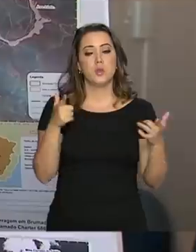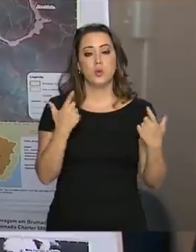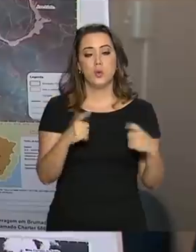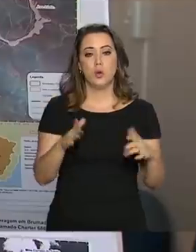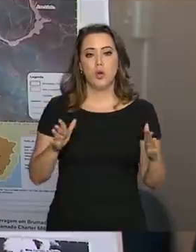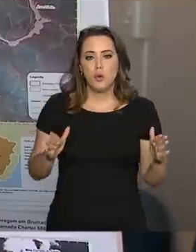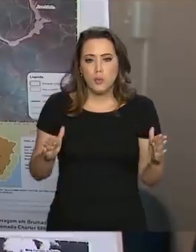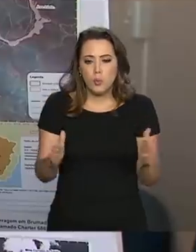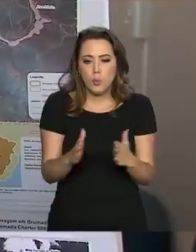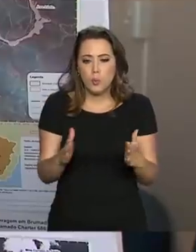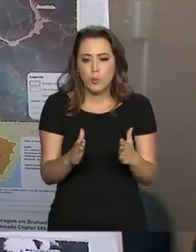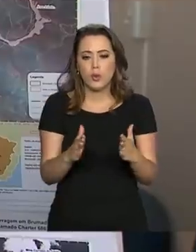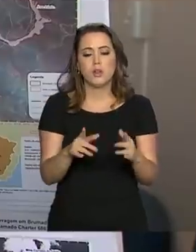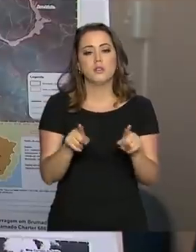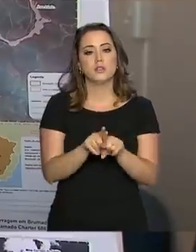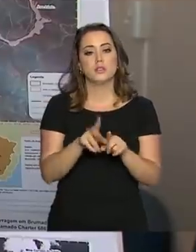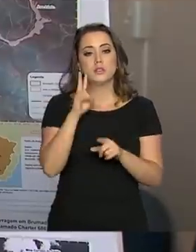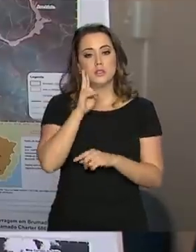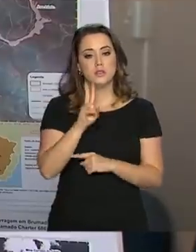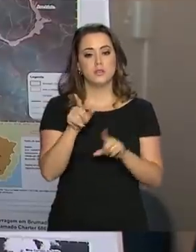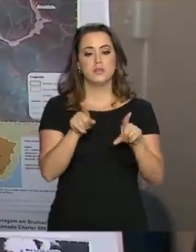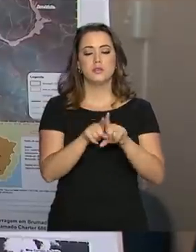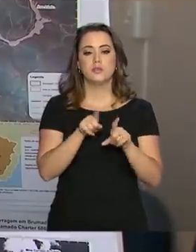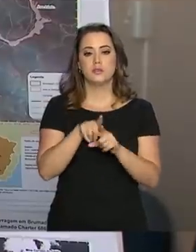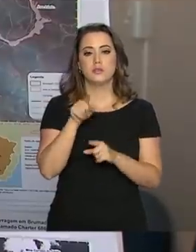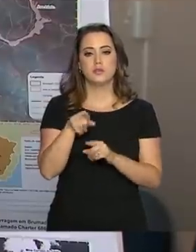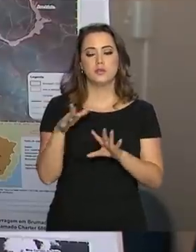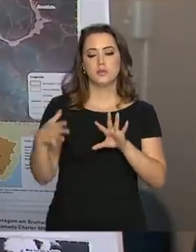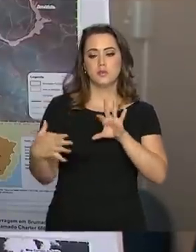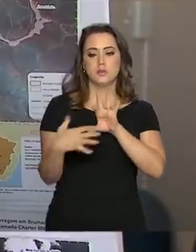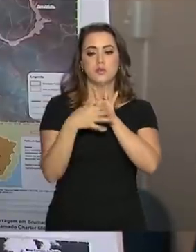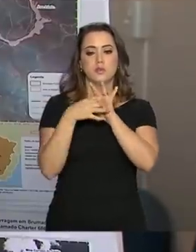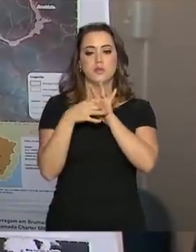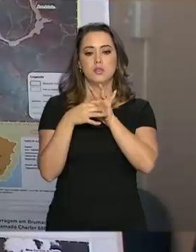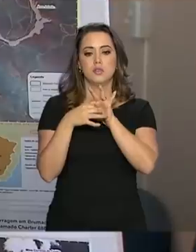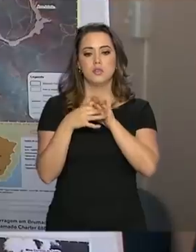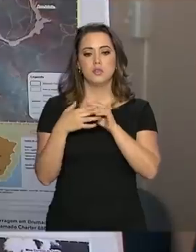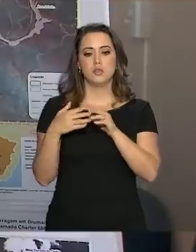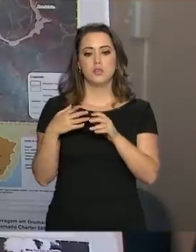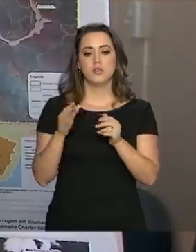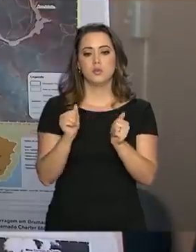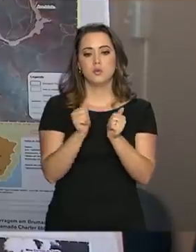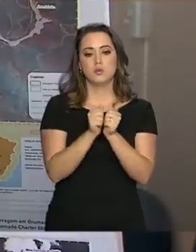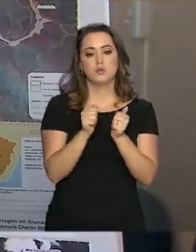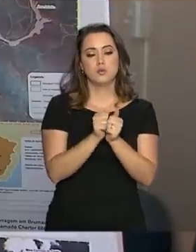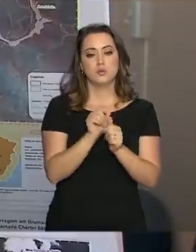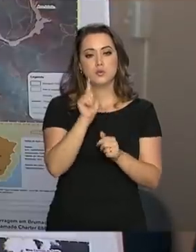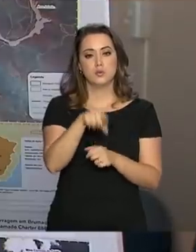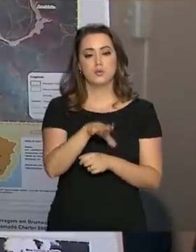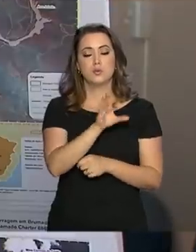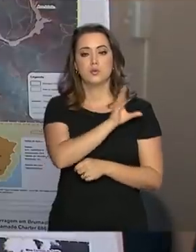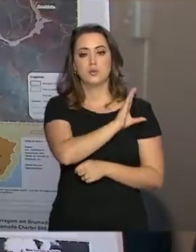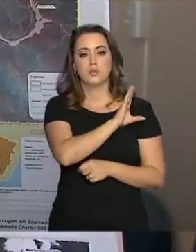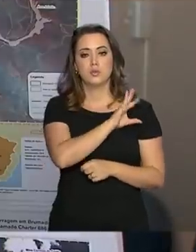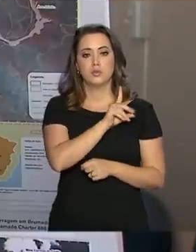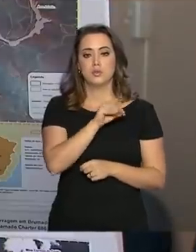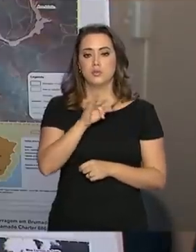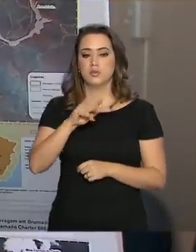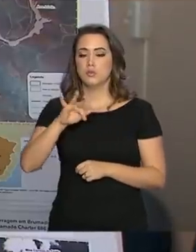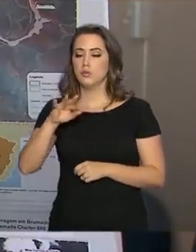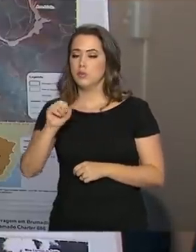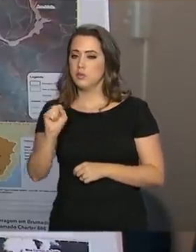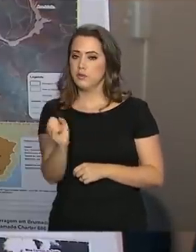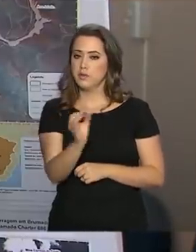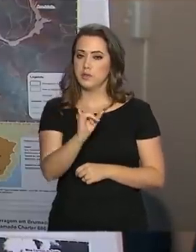restrita. E pude ver também a integração em contato com o coordenador de defesa civil do Estado, com o